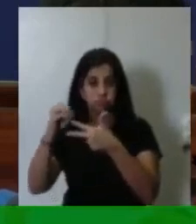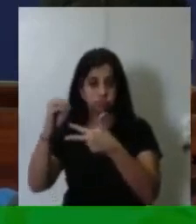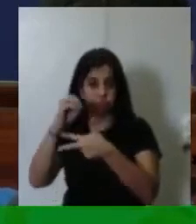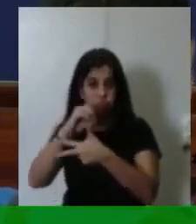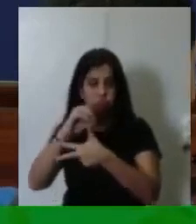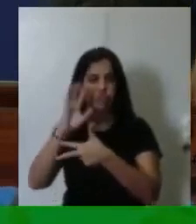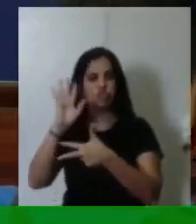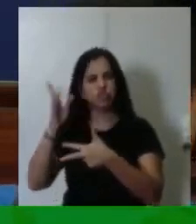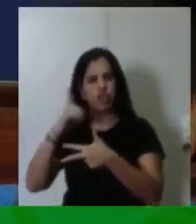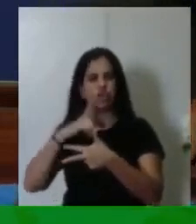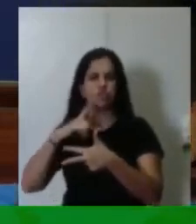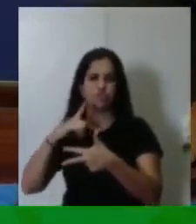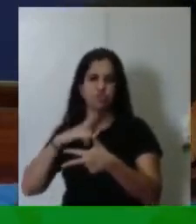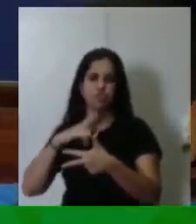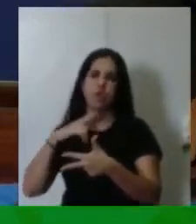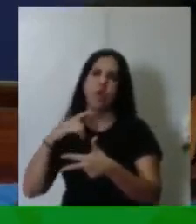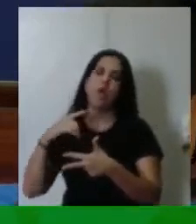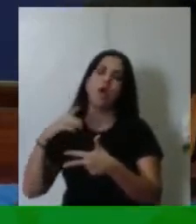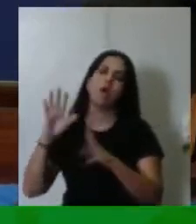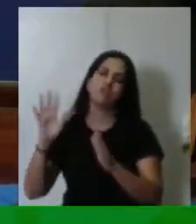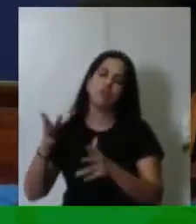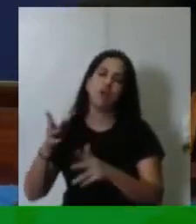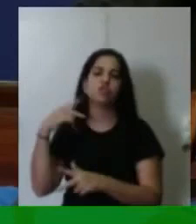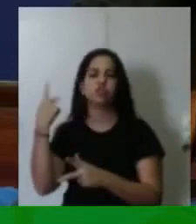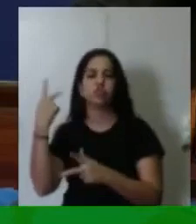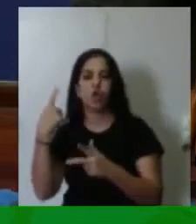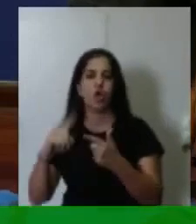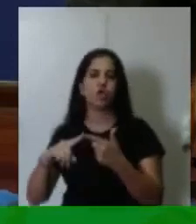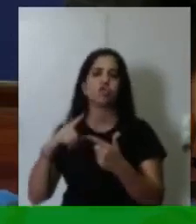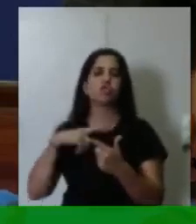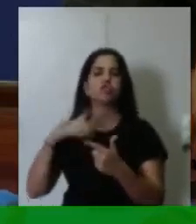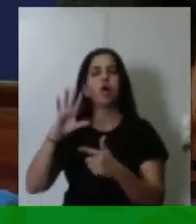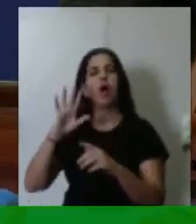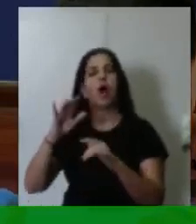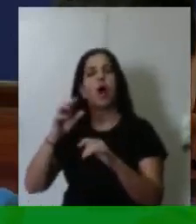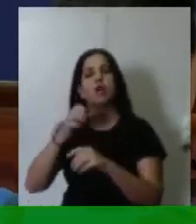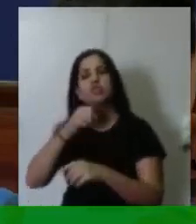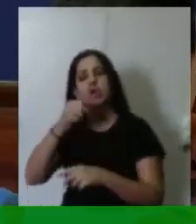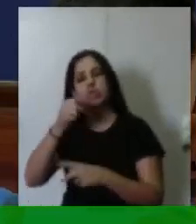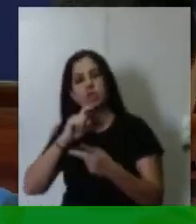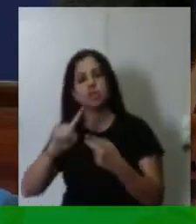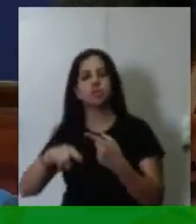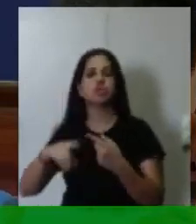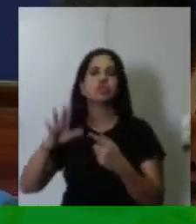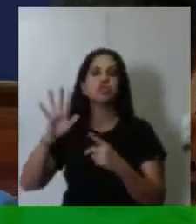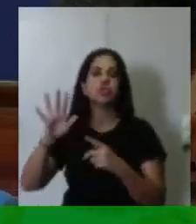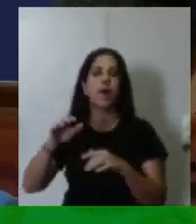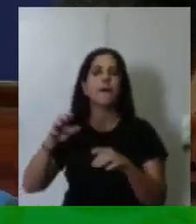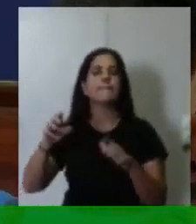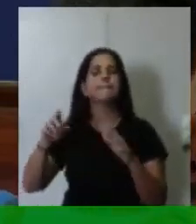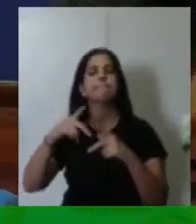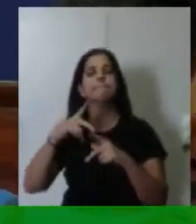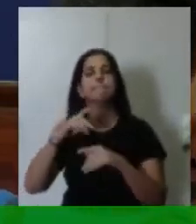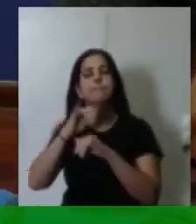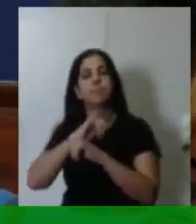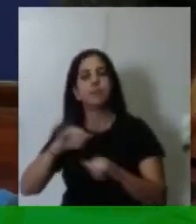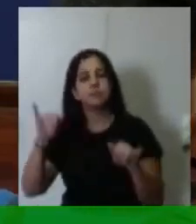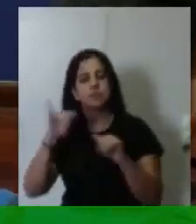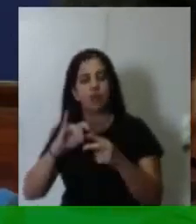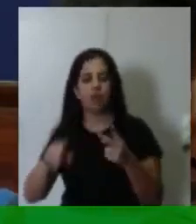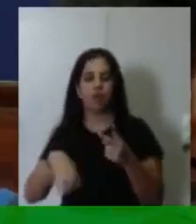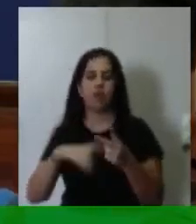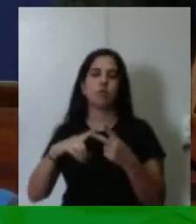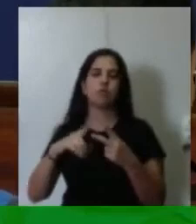já era radialista, publicitário, evangelista, curso de teologia, fiz o Enem,